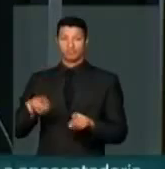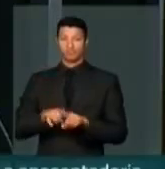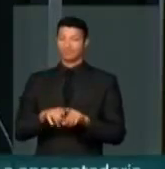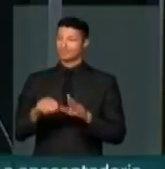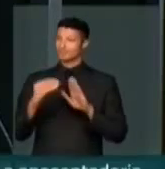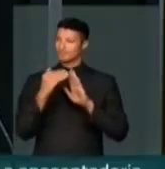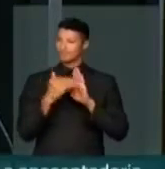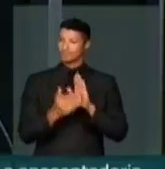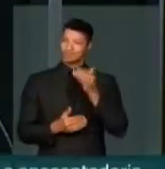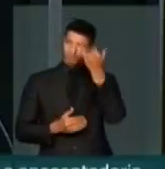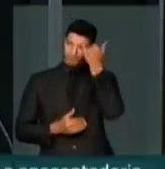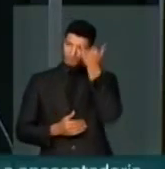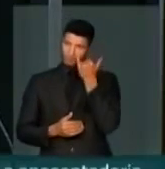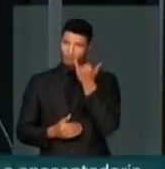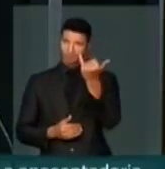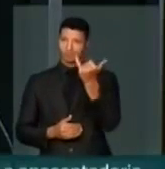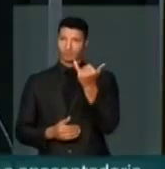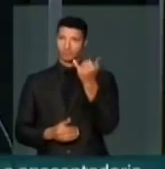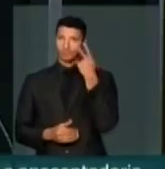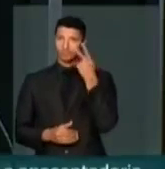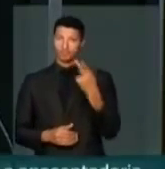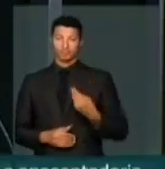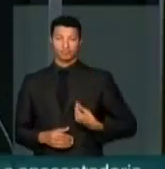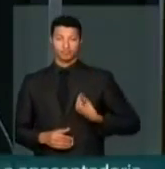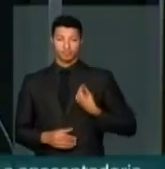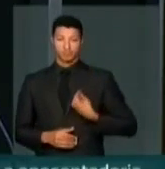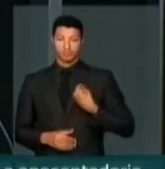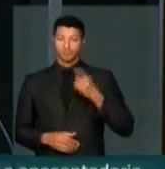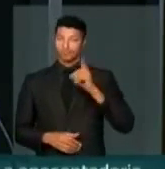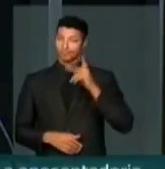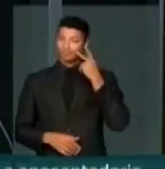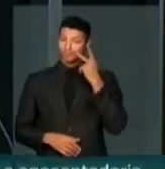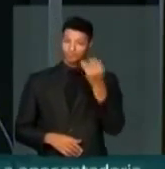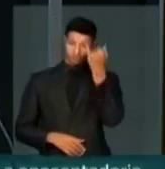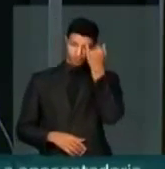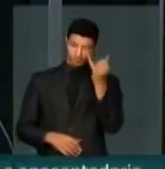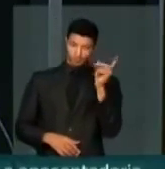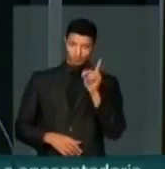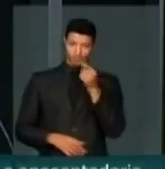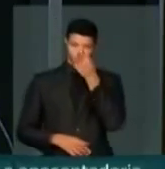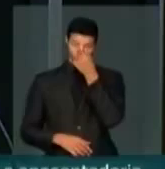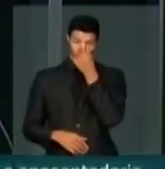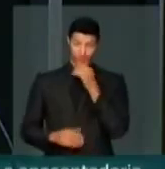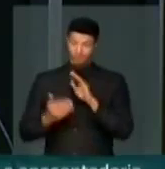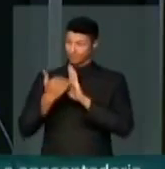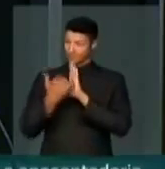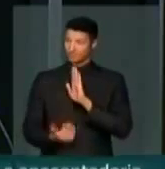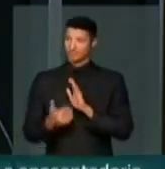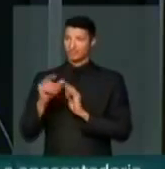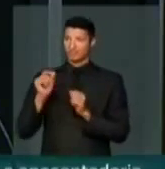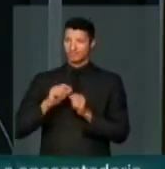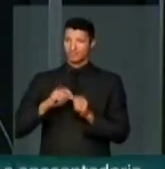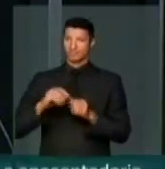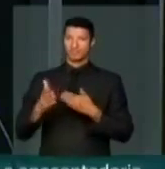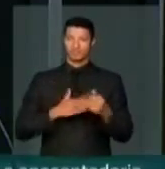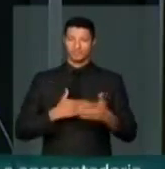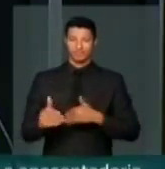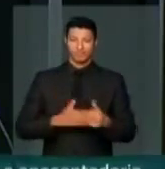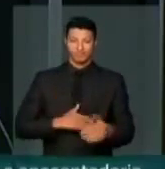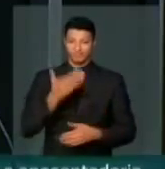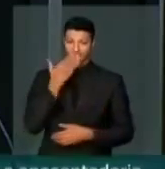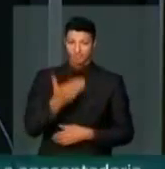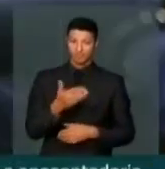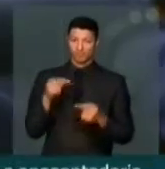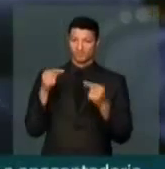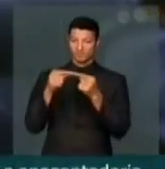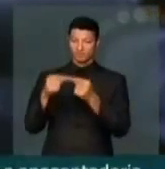de ideologia para viver, e não um partido rebaixado, que faz qualquer tipo de